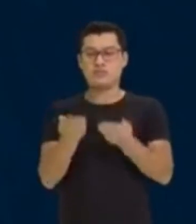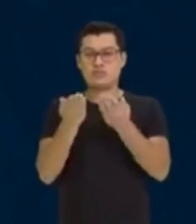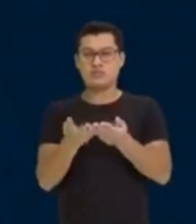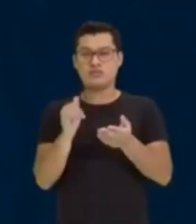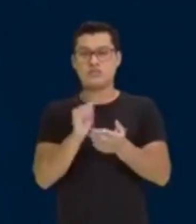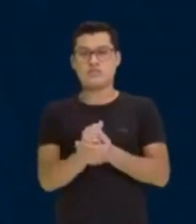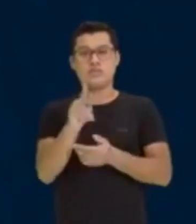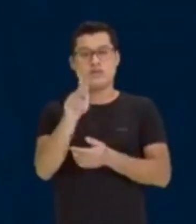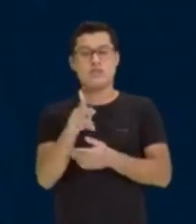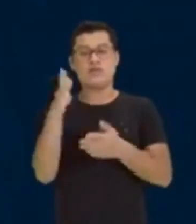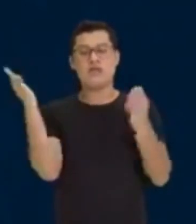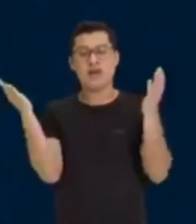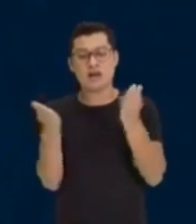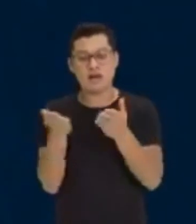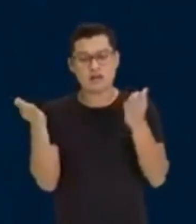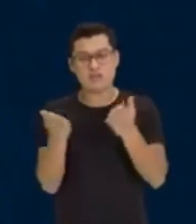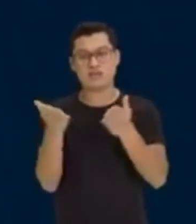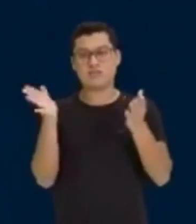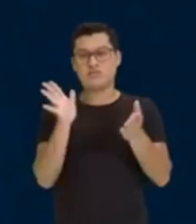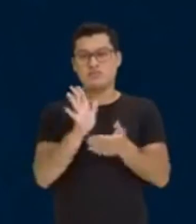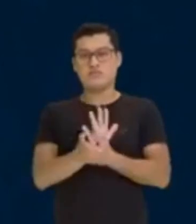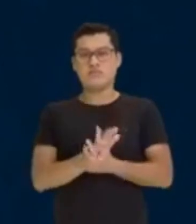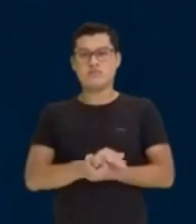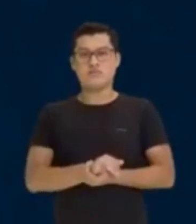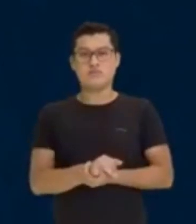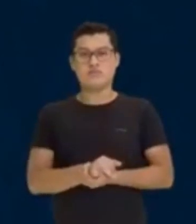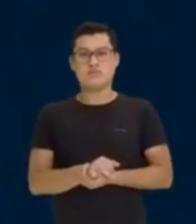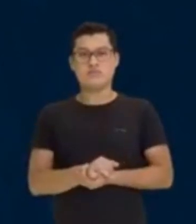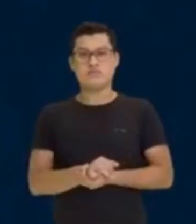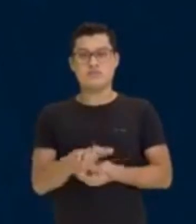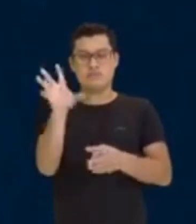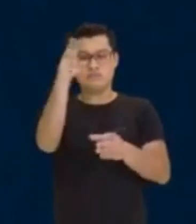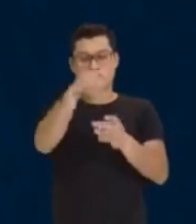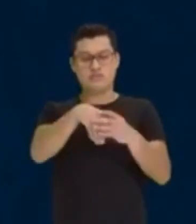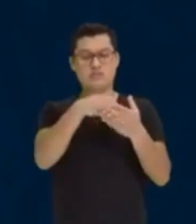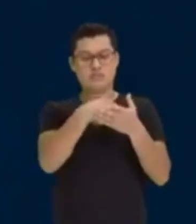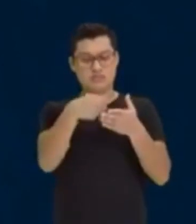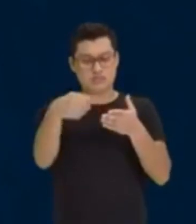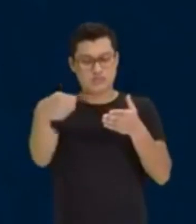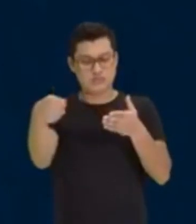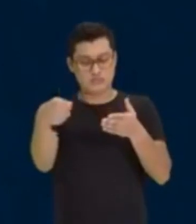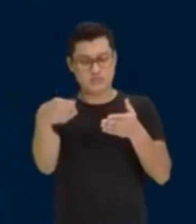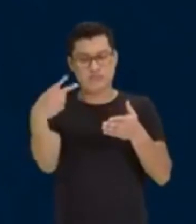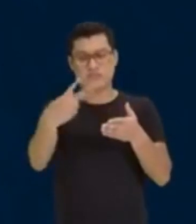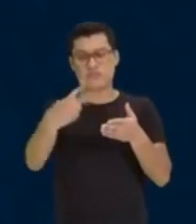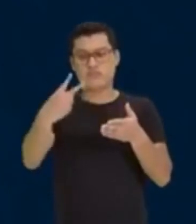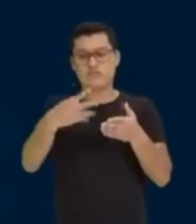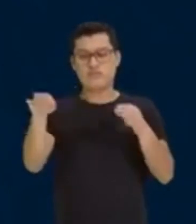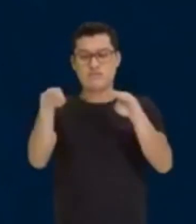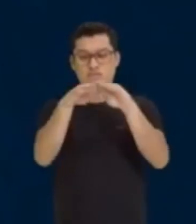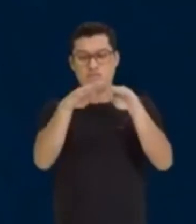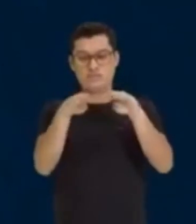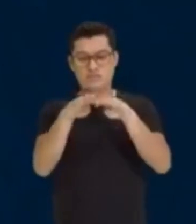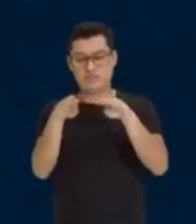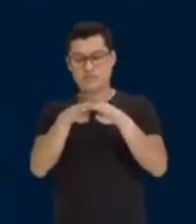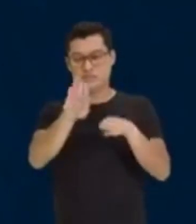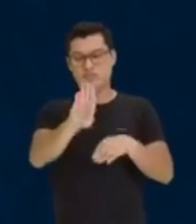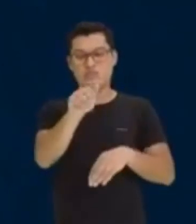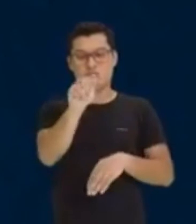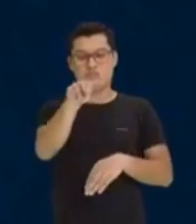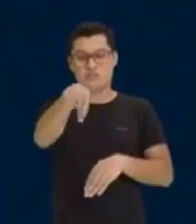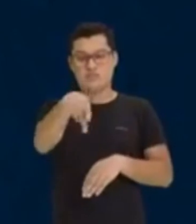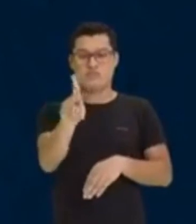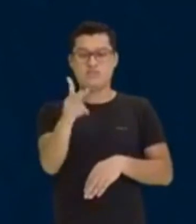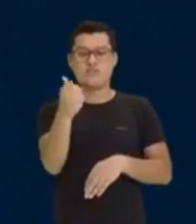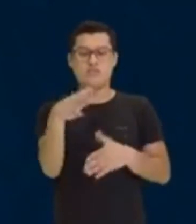Professor, e agora? E agora não? Pula pra dentro, vem comigo. Ele tá falando de duas grandezas. Banha e tá